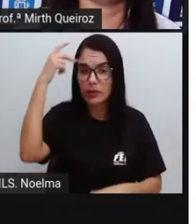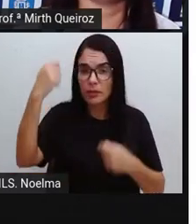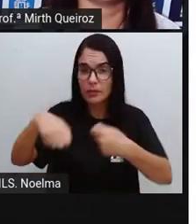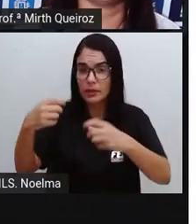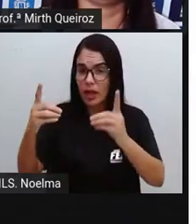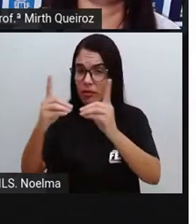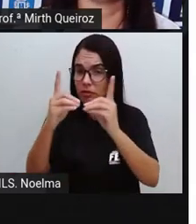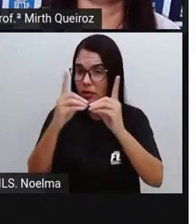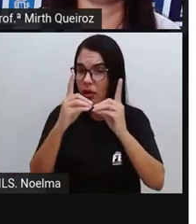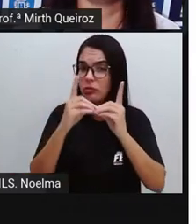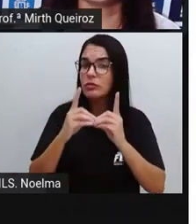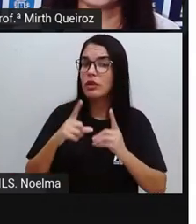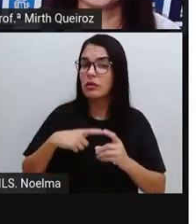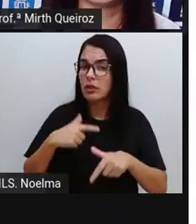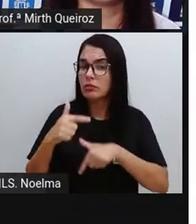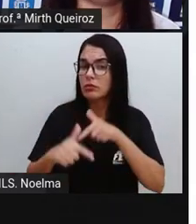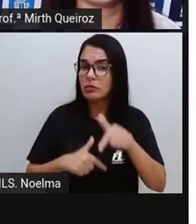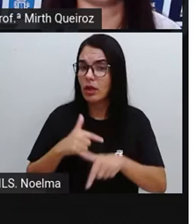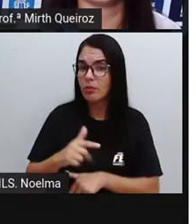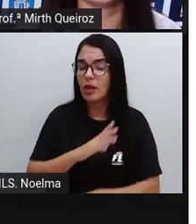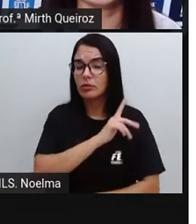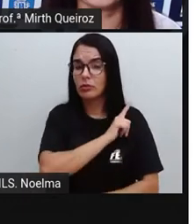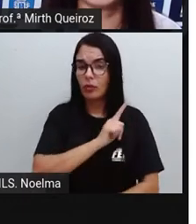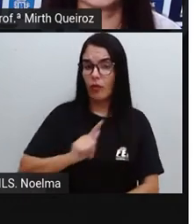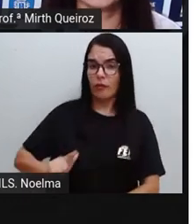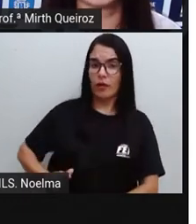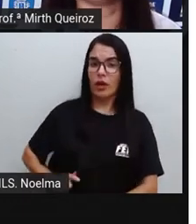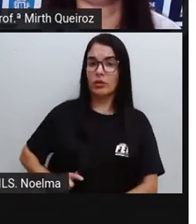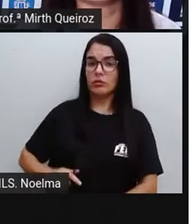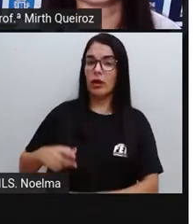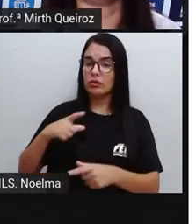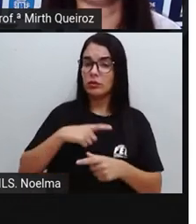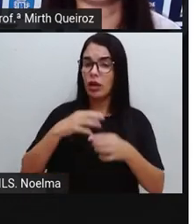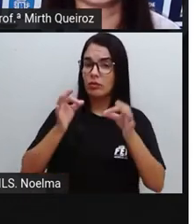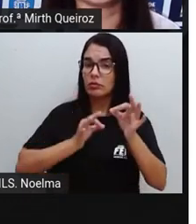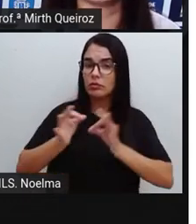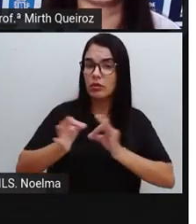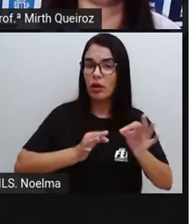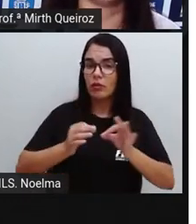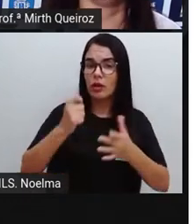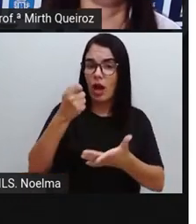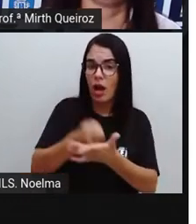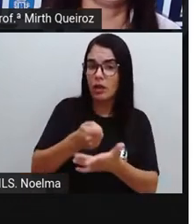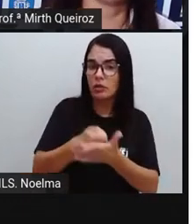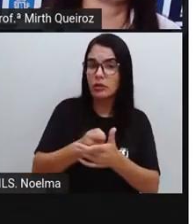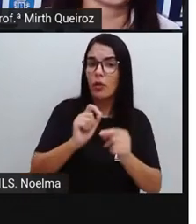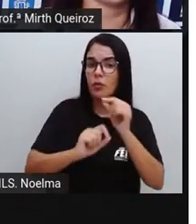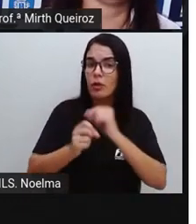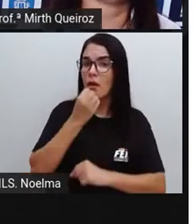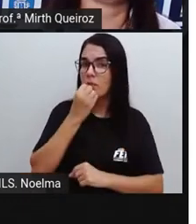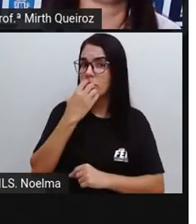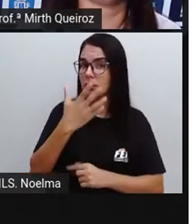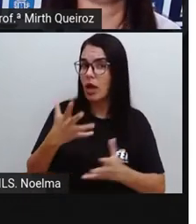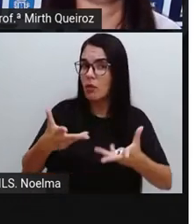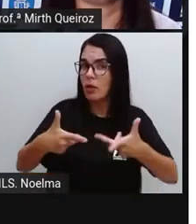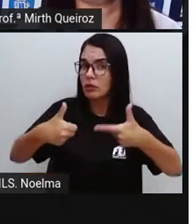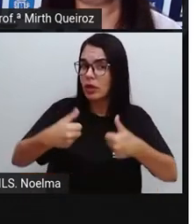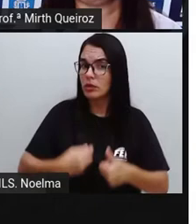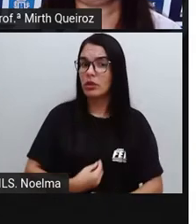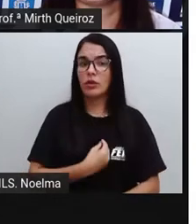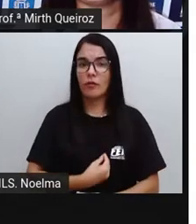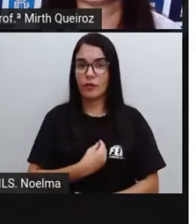atendidas aí Pelos serviços públicos De forma adequada Para que seja garantido O bem-estar E a qualidade